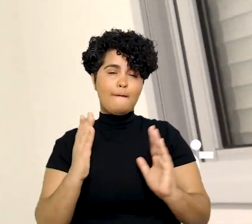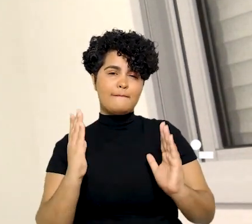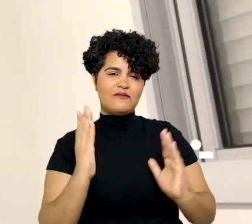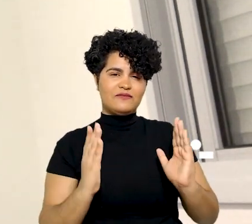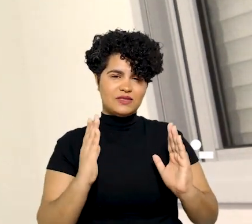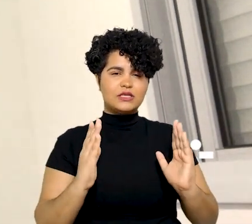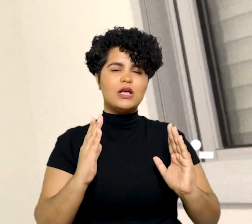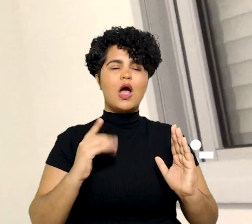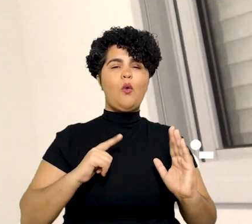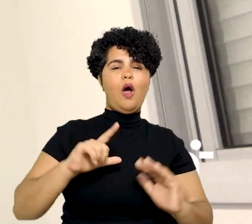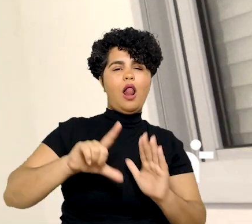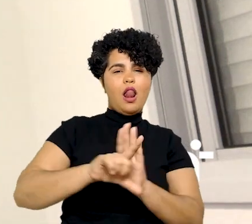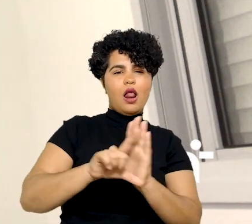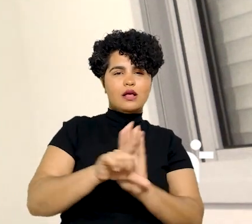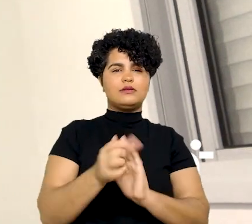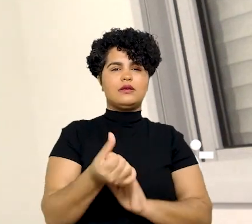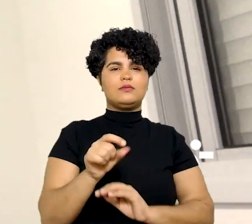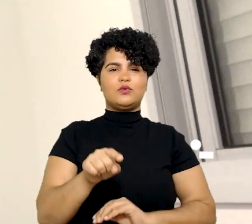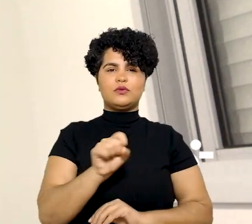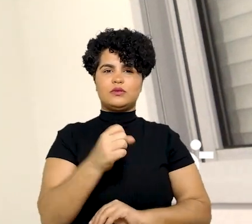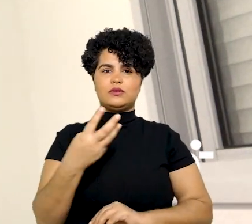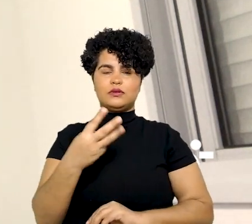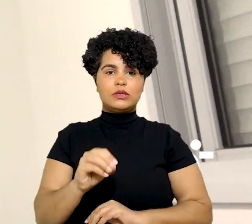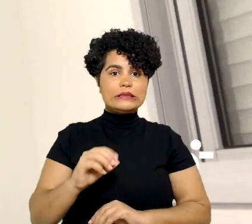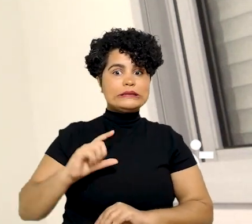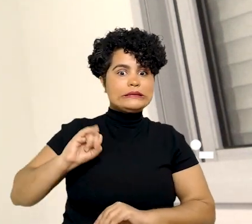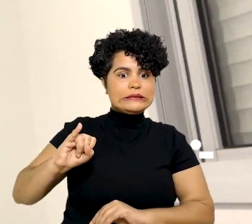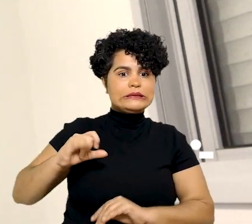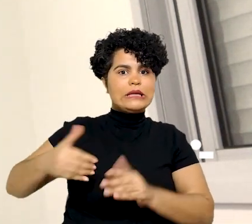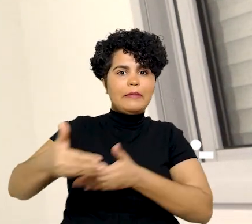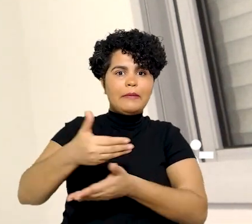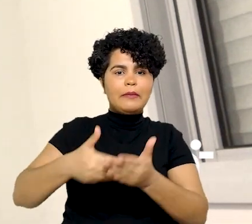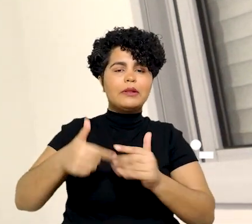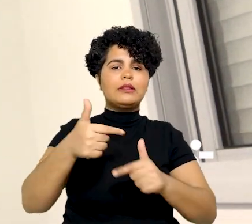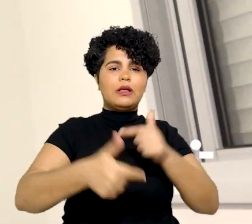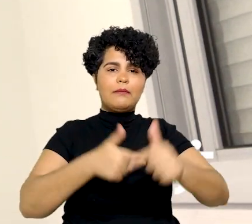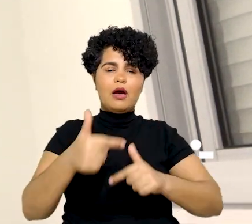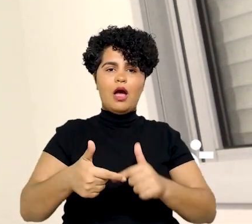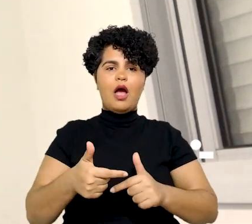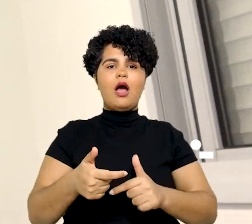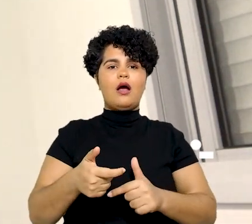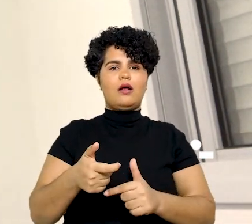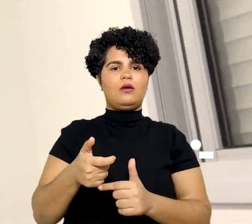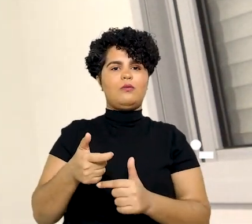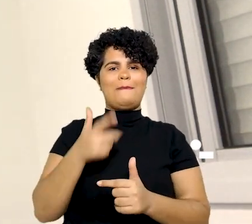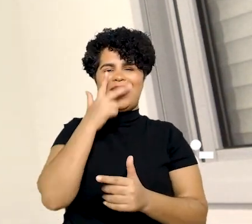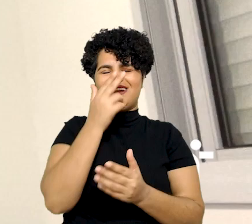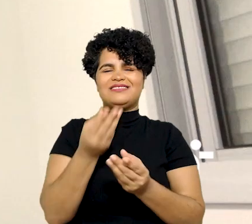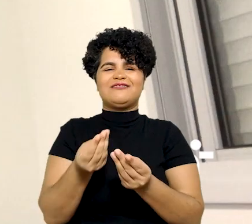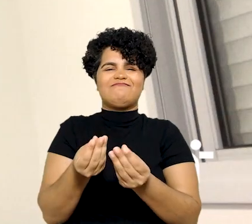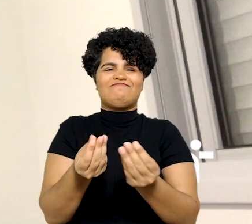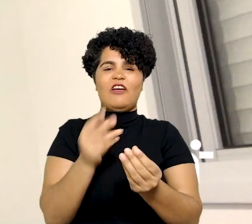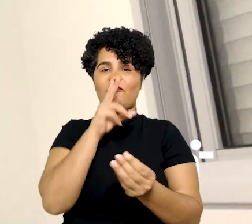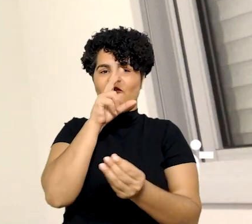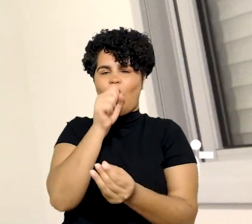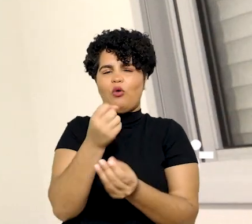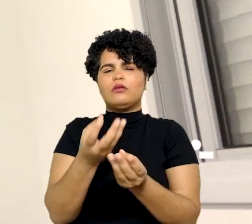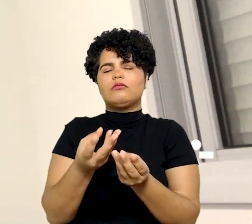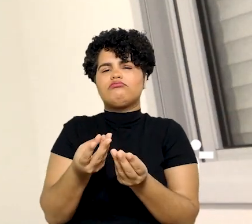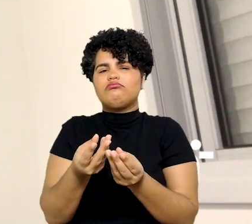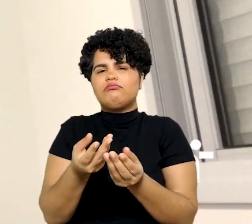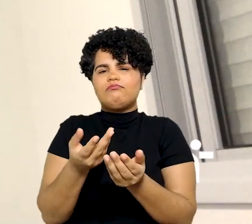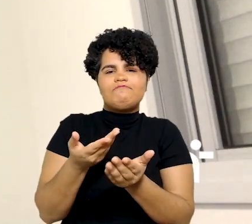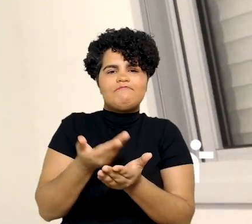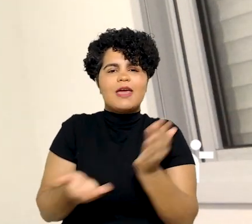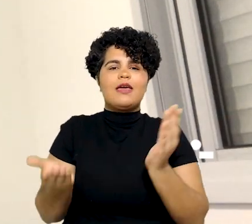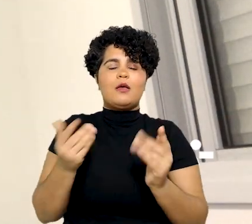.830 e se ela é aplicável ao processo do trabalho, a divergência doutrinária passou a perder um pouco essa